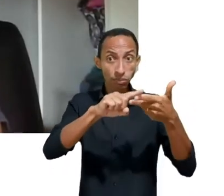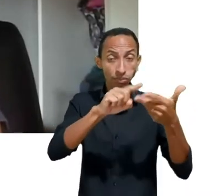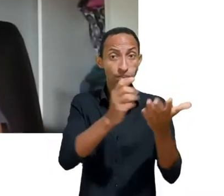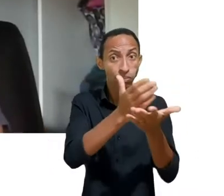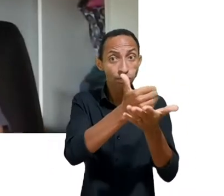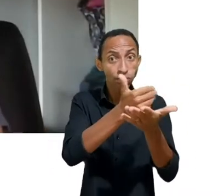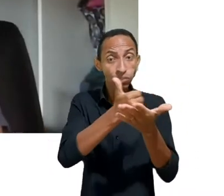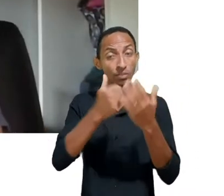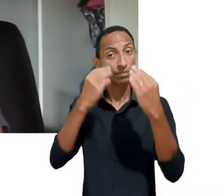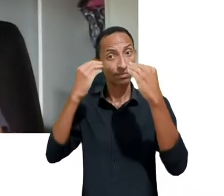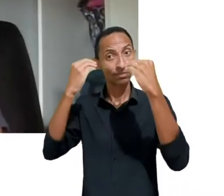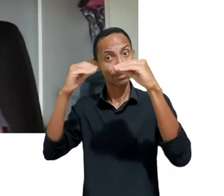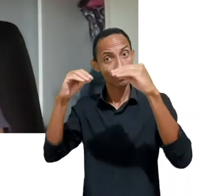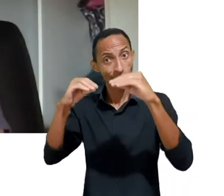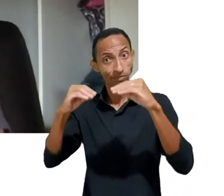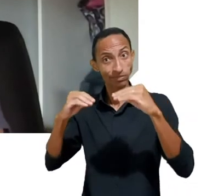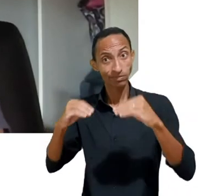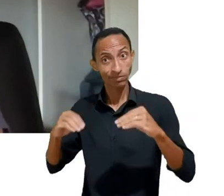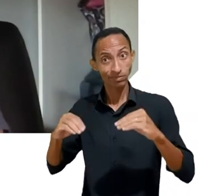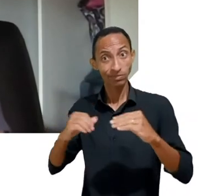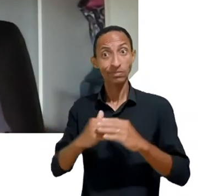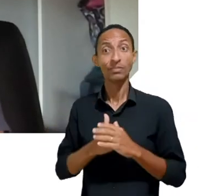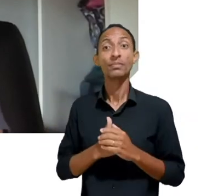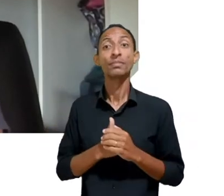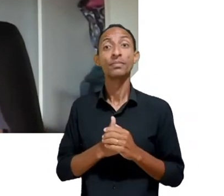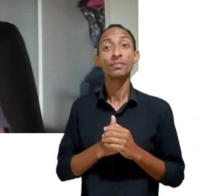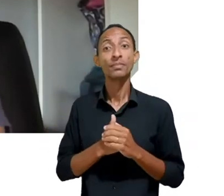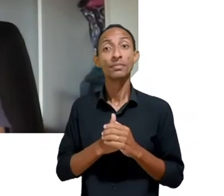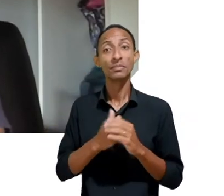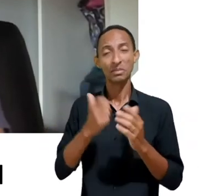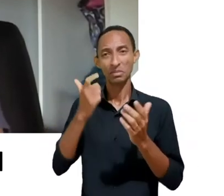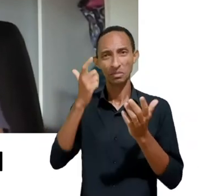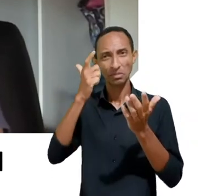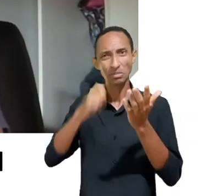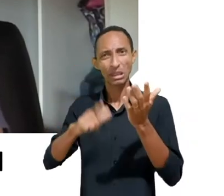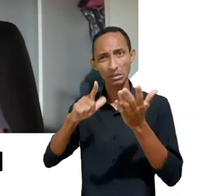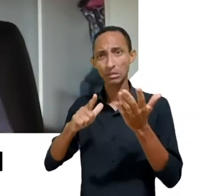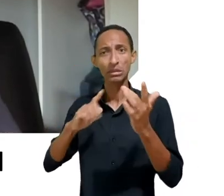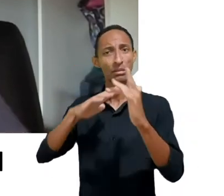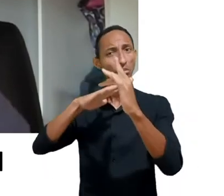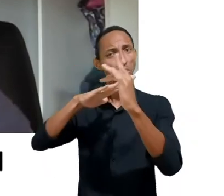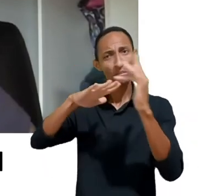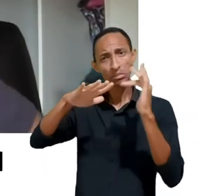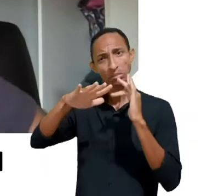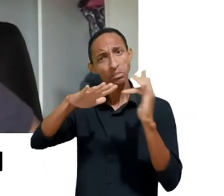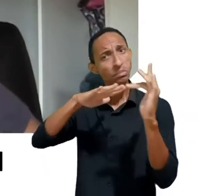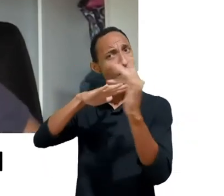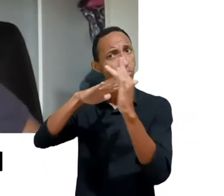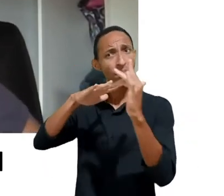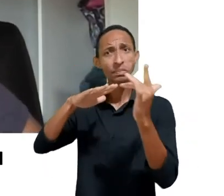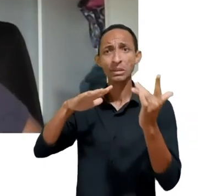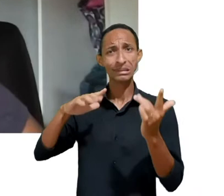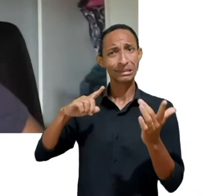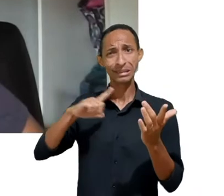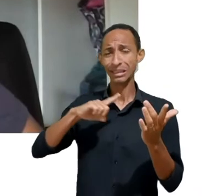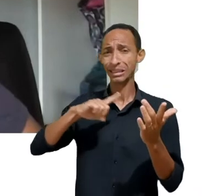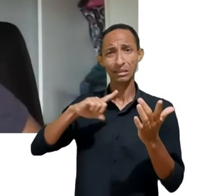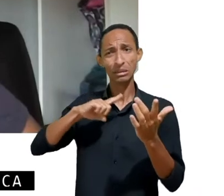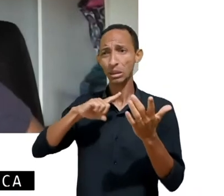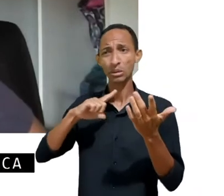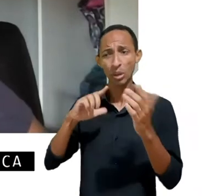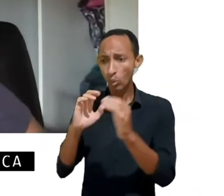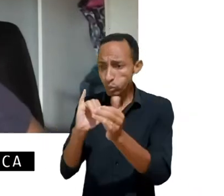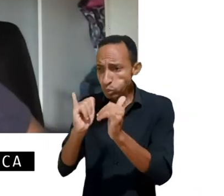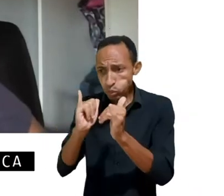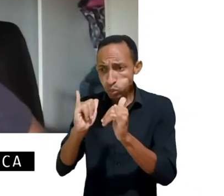não só os ISPs, mas como aplicações, redes sociais, tudo hoje implica coleta de dados e a gente até, de uma certa